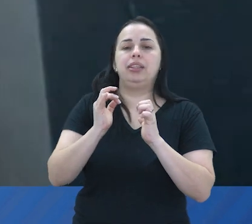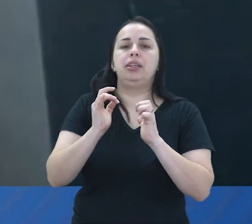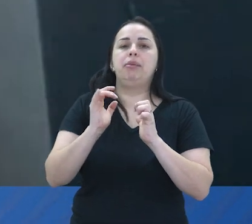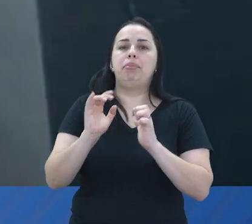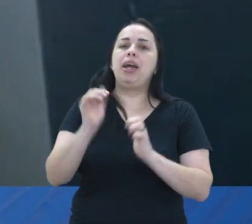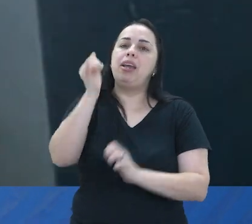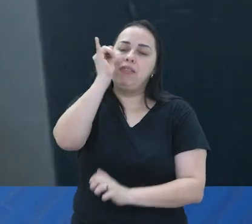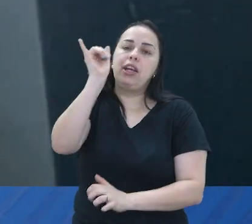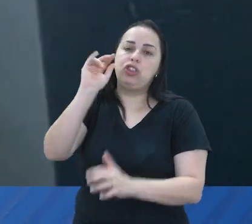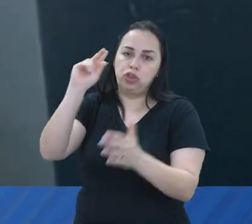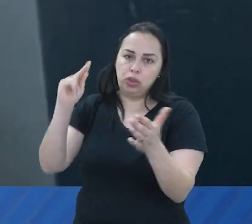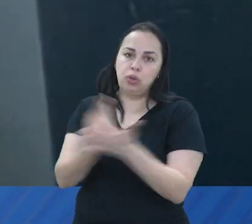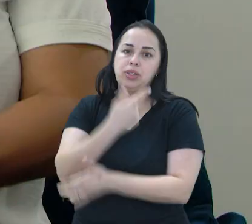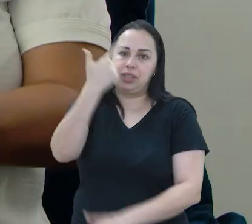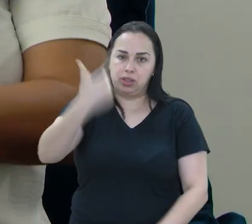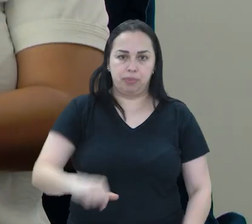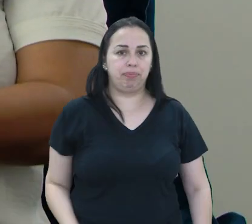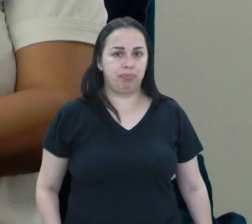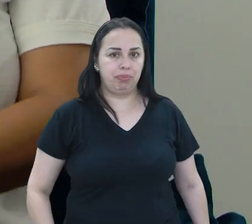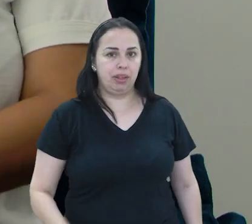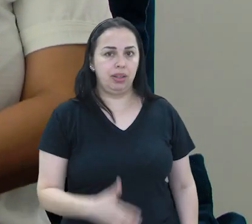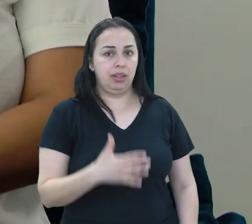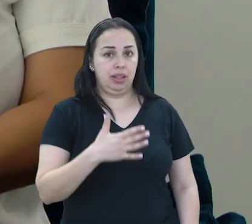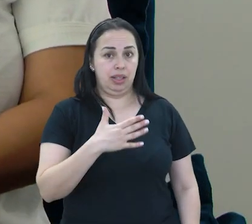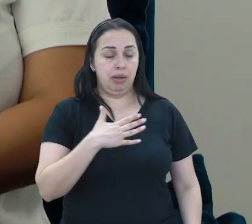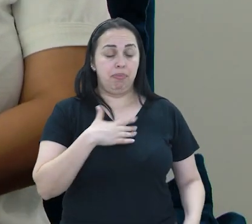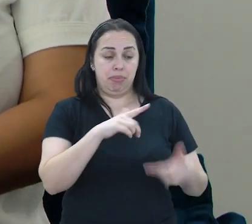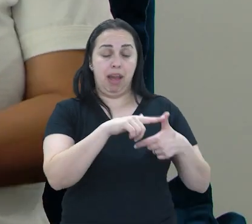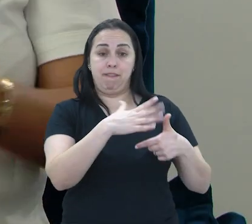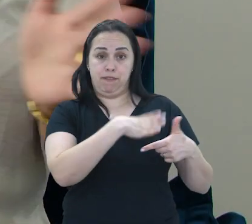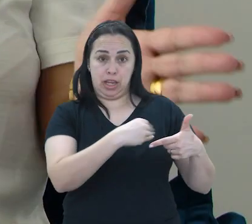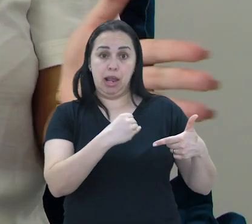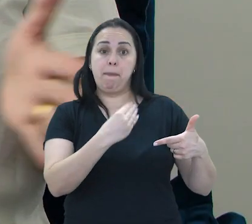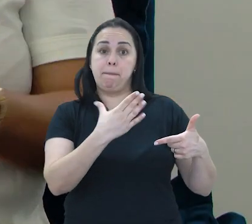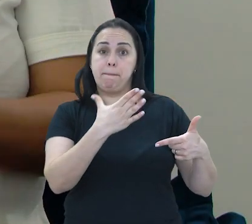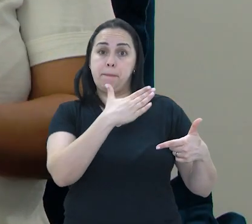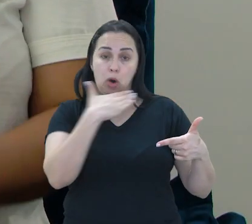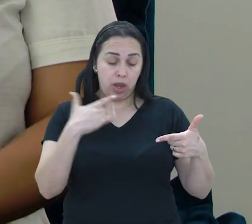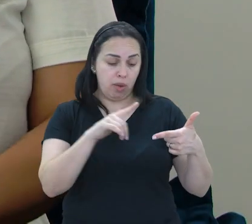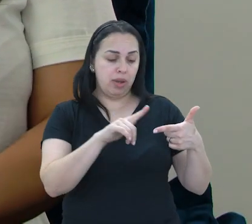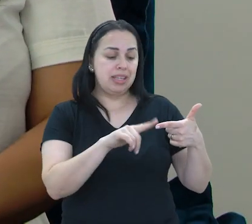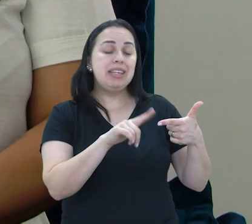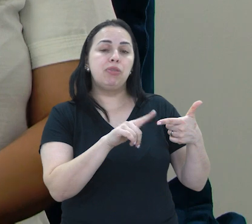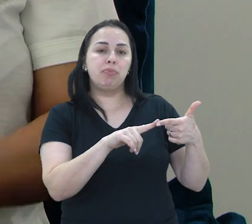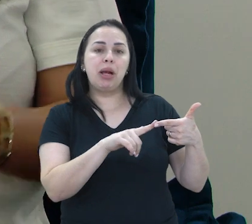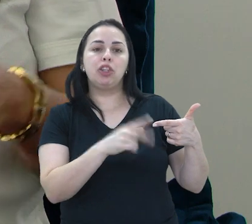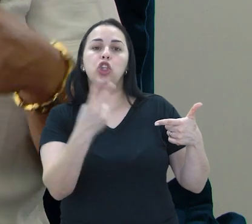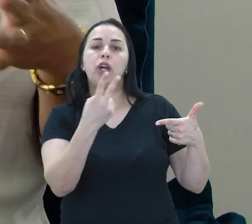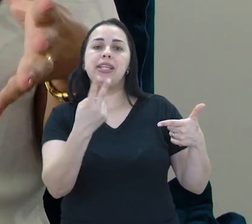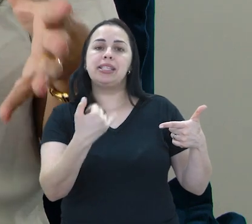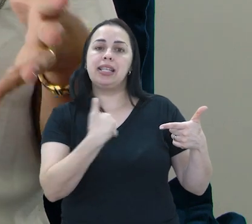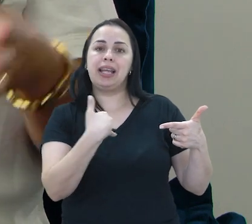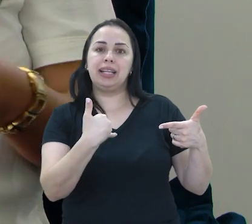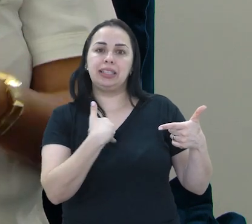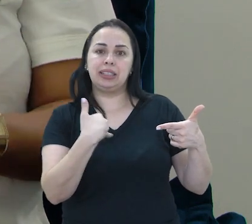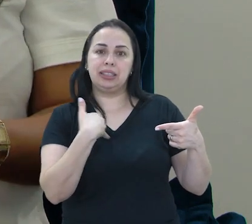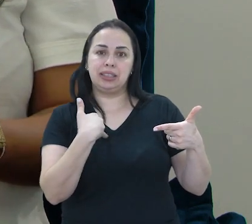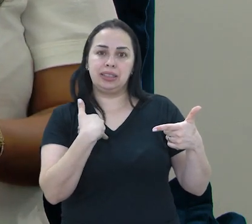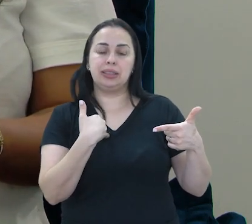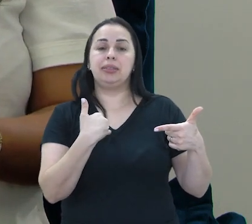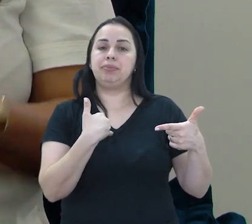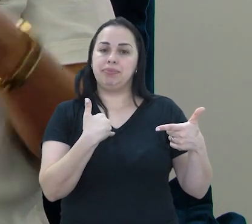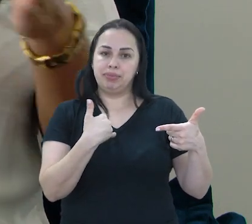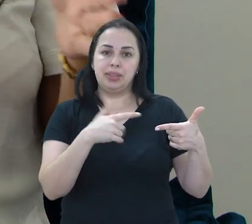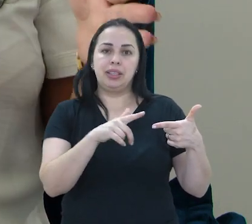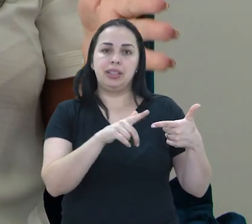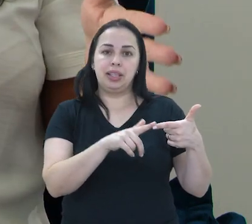possa reacontecer novamente. O meu filho tinha dois anos nesse processo, meu filho mais novo, né? Quando a minha filha faleceu, ela estava